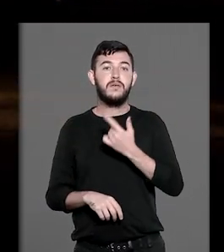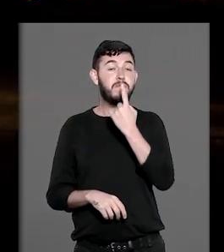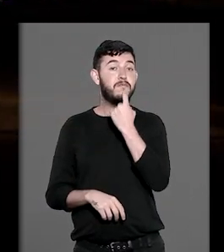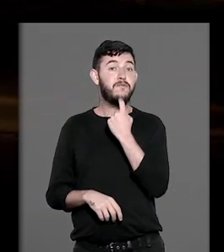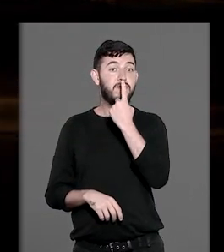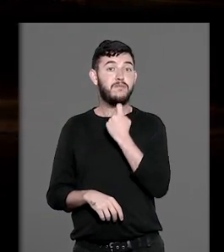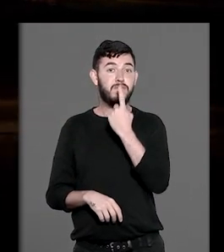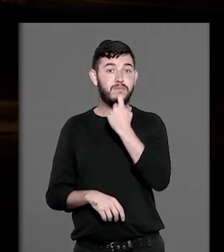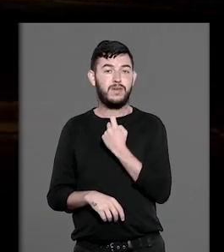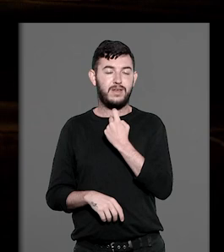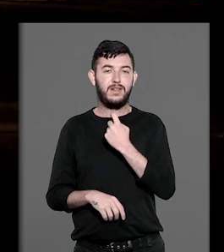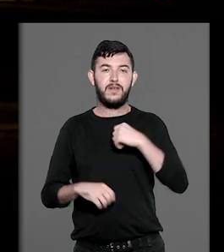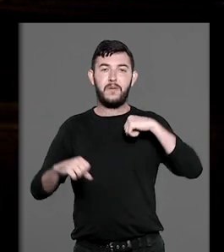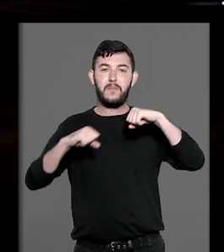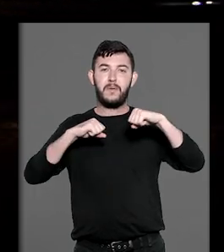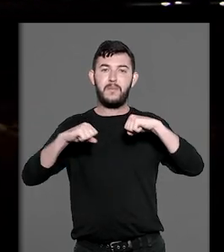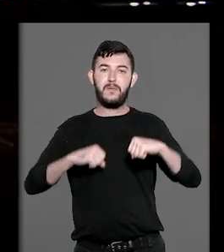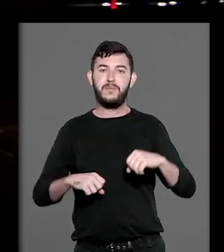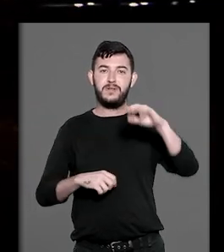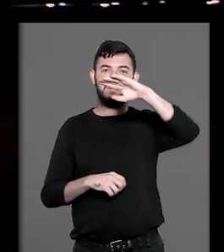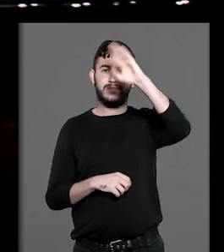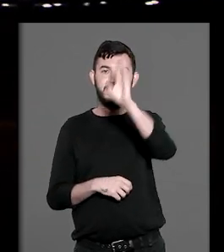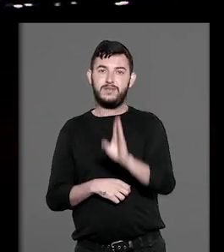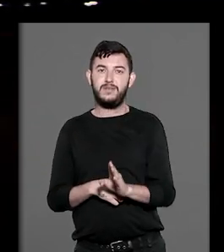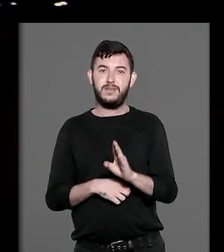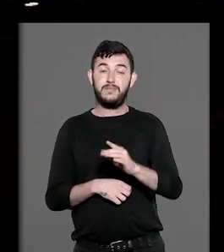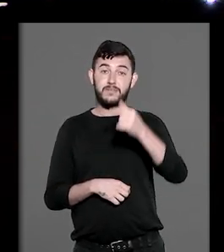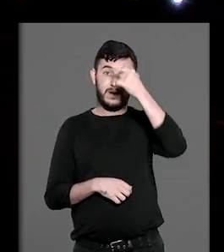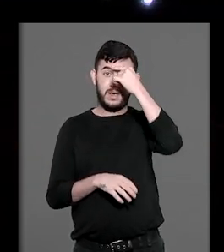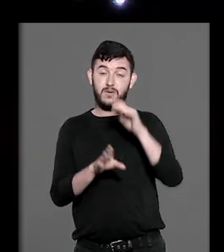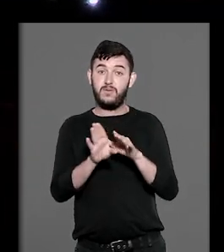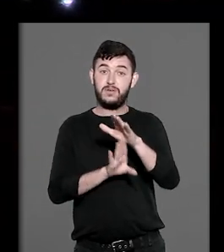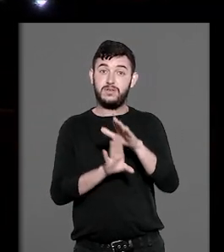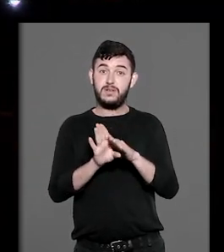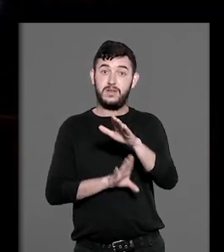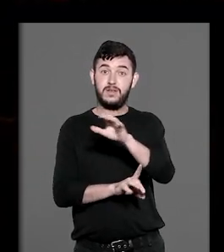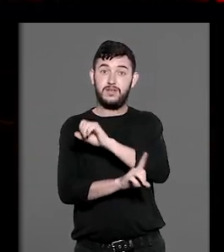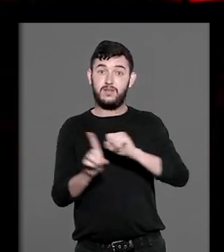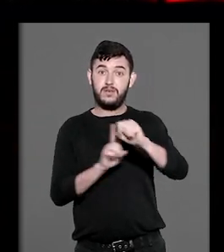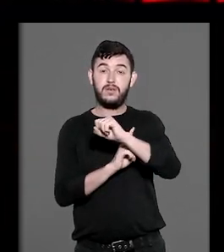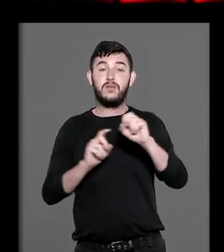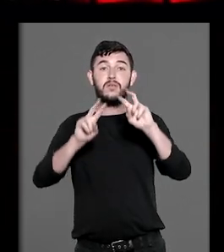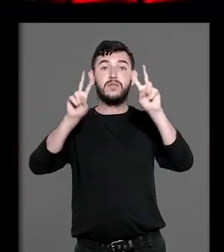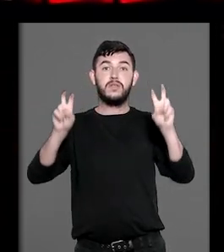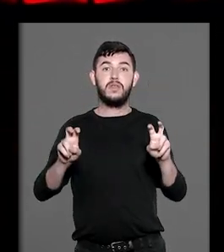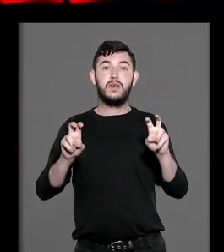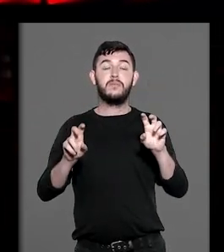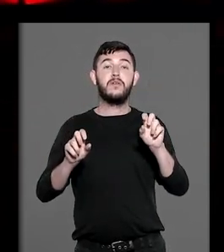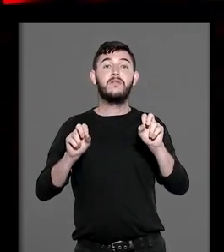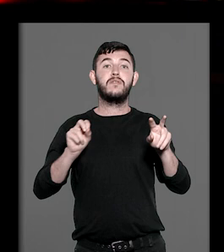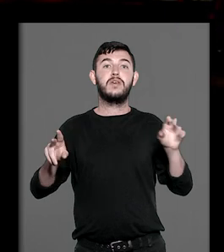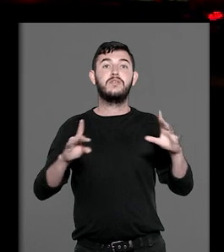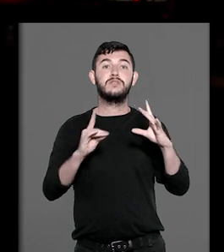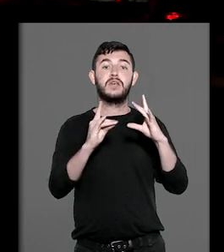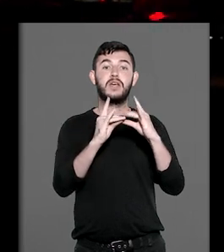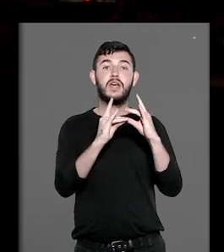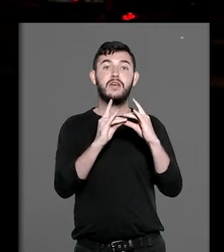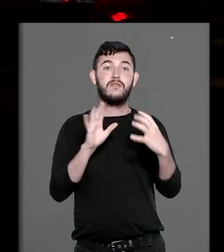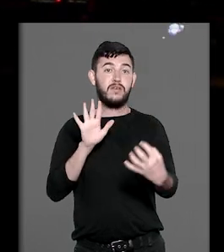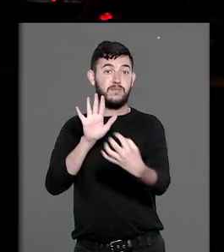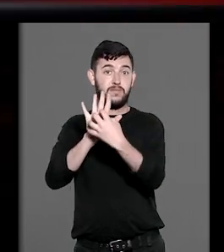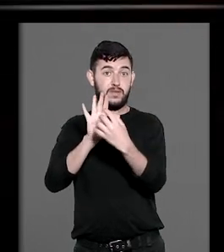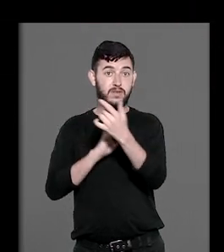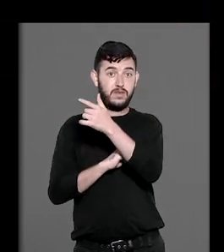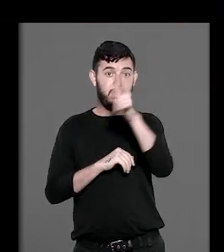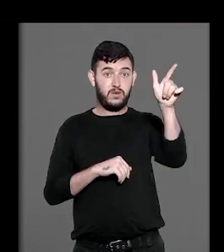Essa é uma grande mobilização nacional para conscientizar a sociedade sobre o vírus HIV, a AIDS